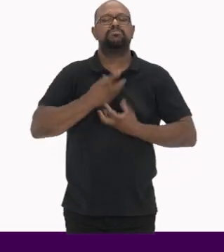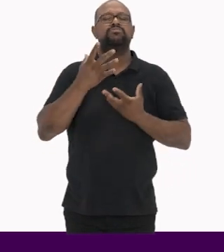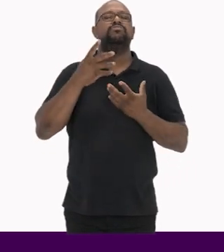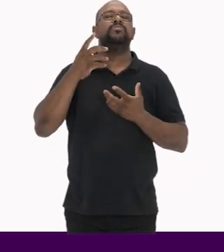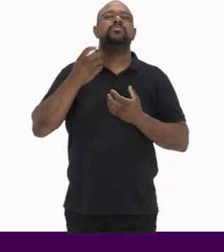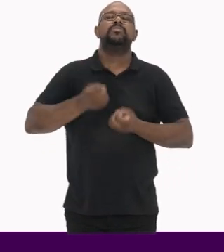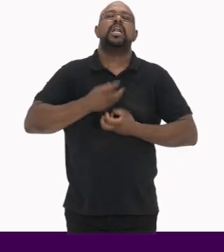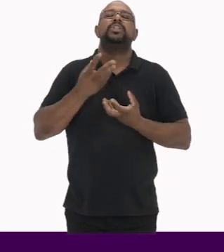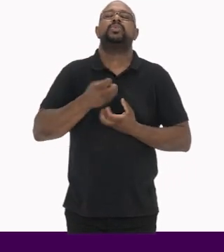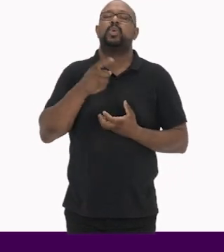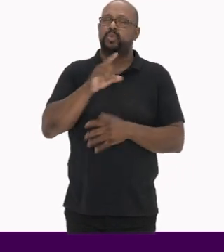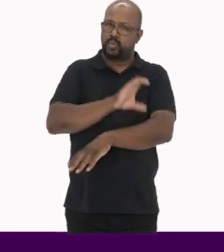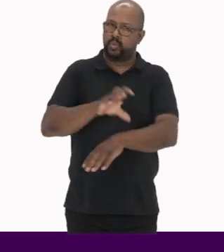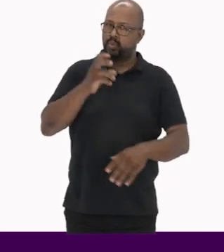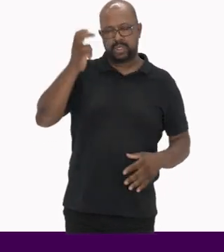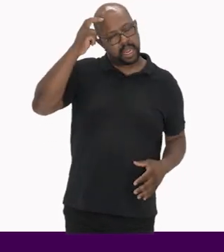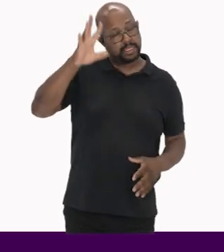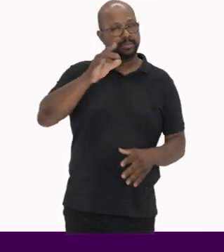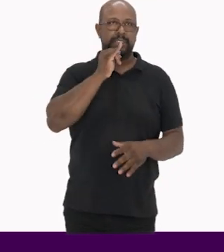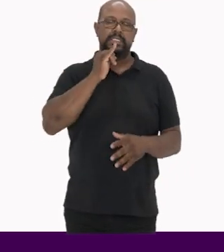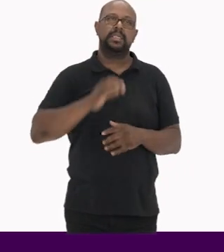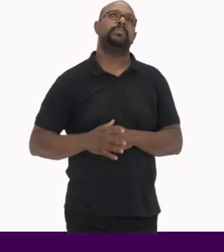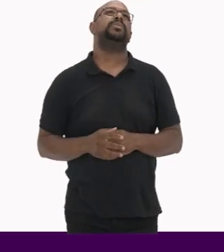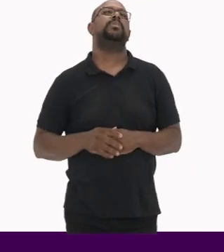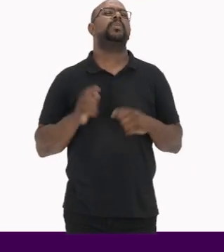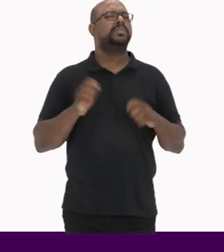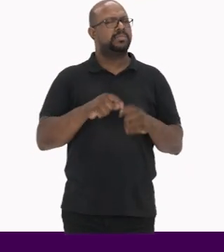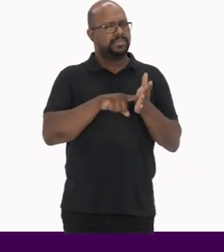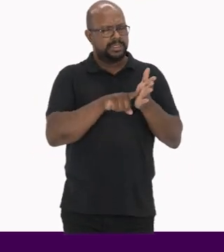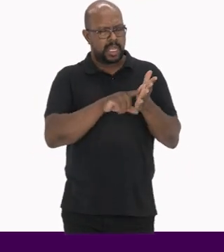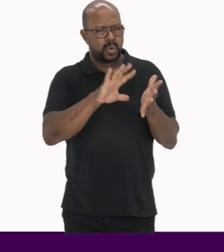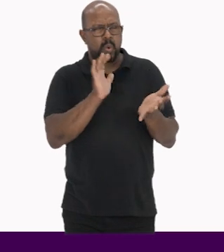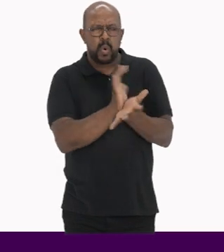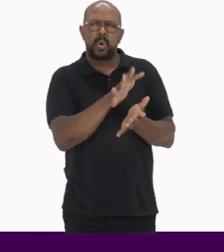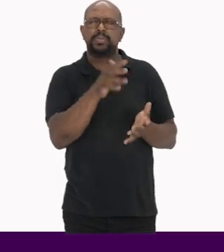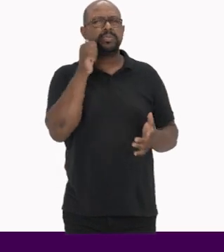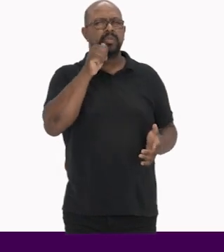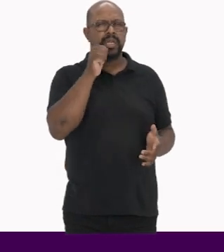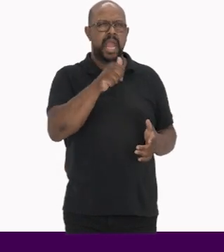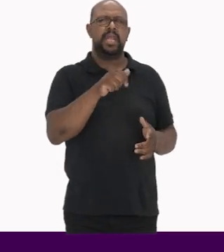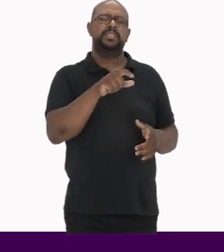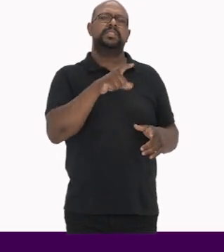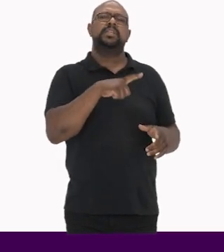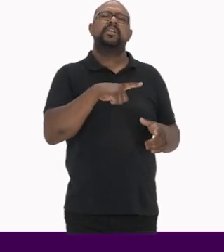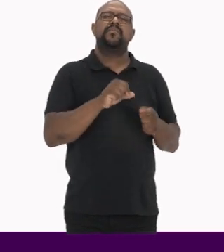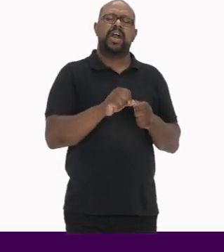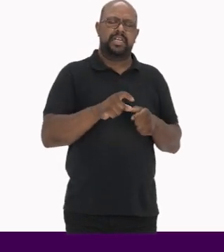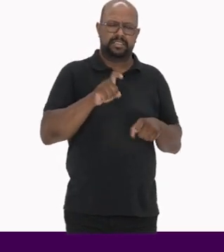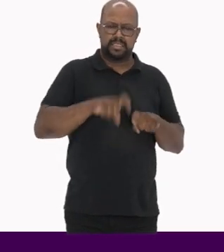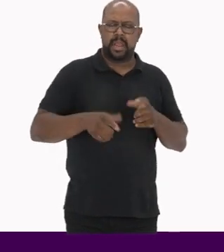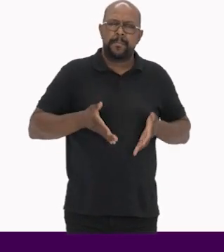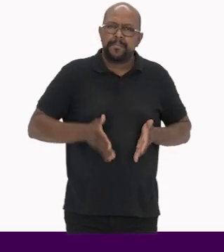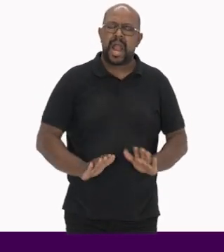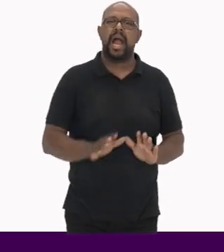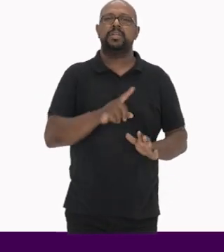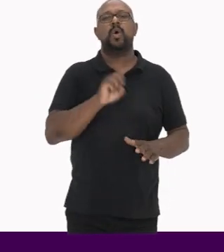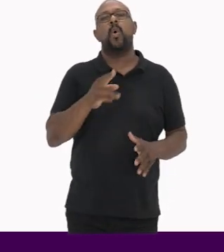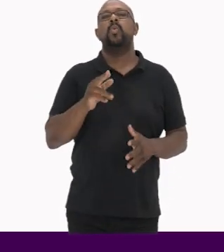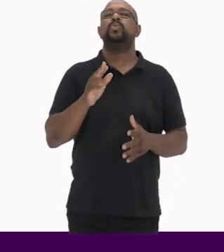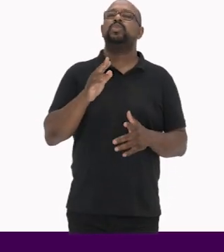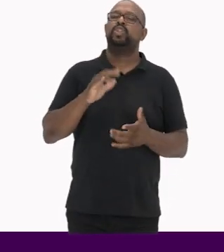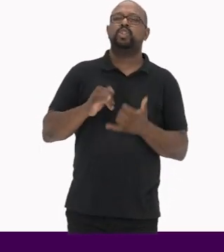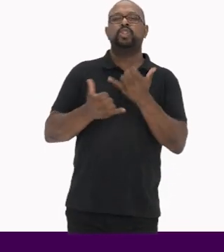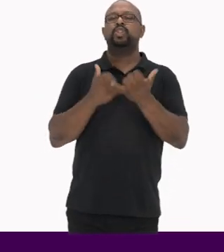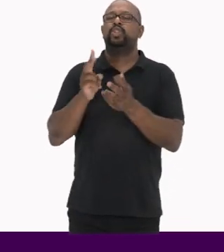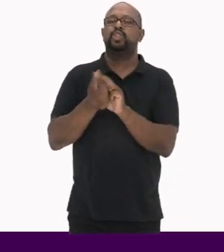expressões culturais Por exemplo, podemos pesquisar um grupo de mulheres parteiras ou rezadeiras Ou um grupo de